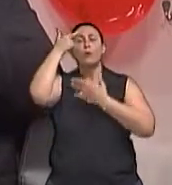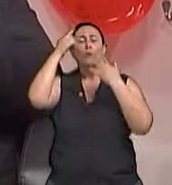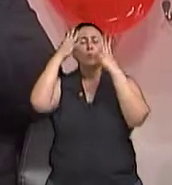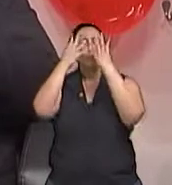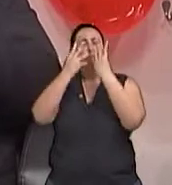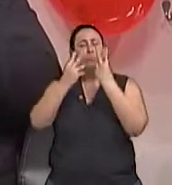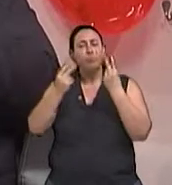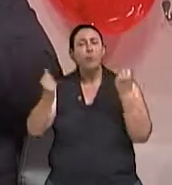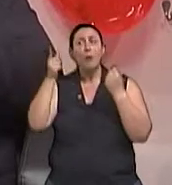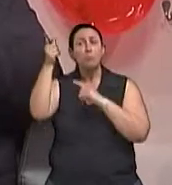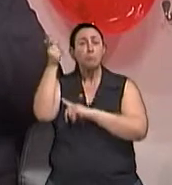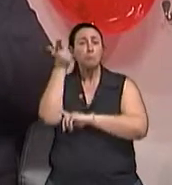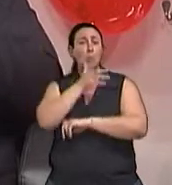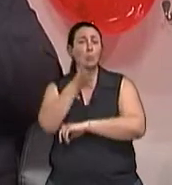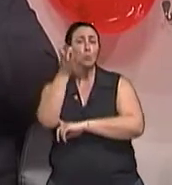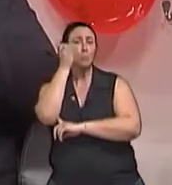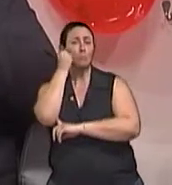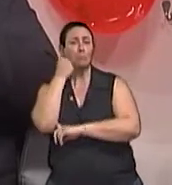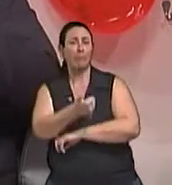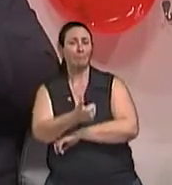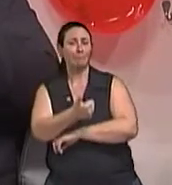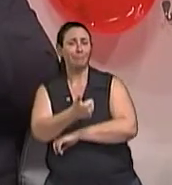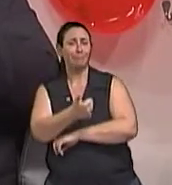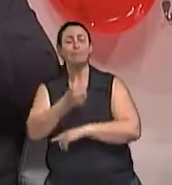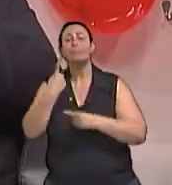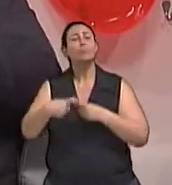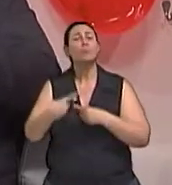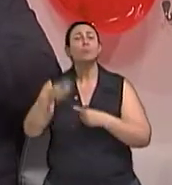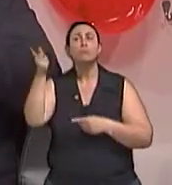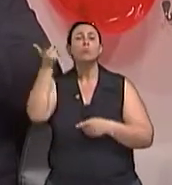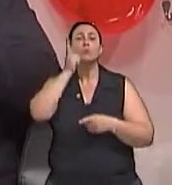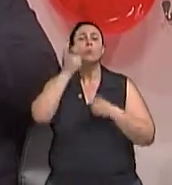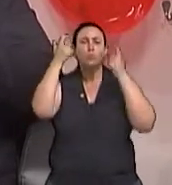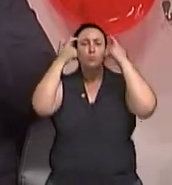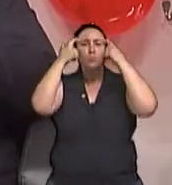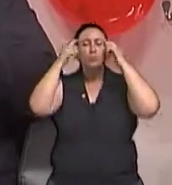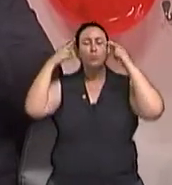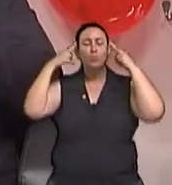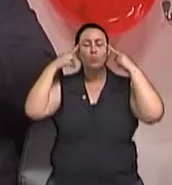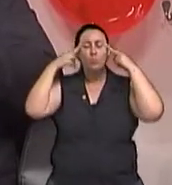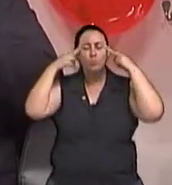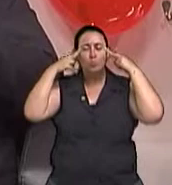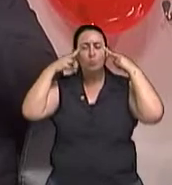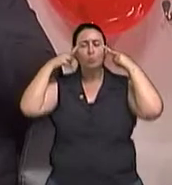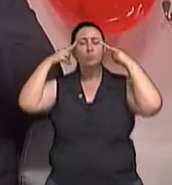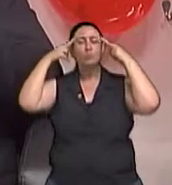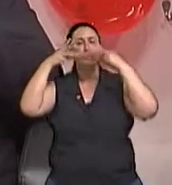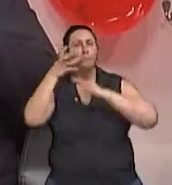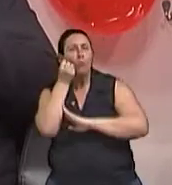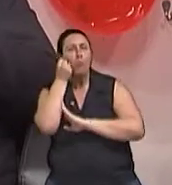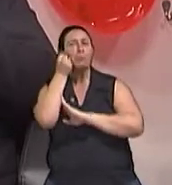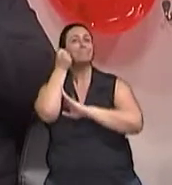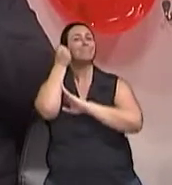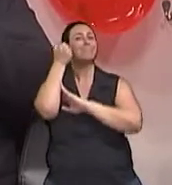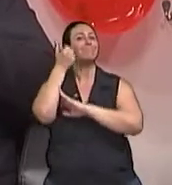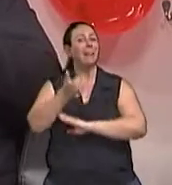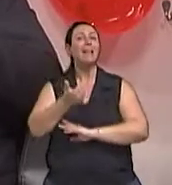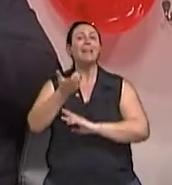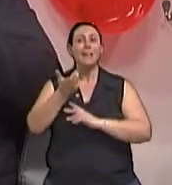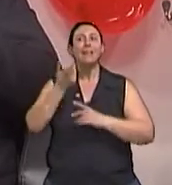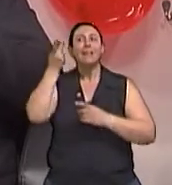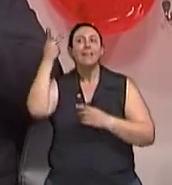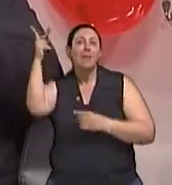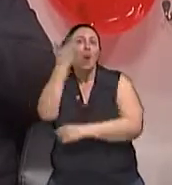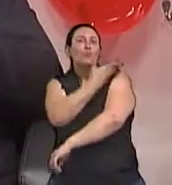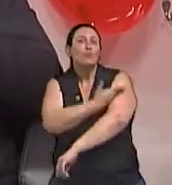dormir. Dormem mais rápido quando eles aprendem a fazer meditação do que insônias que não